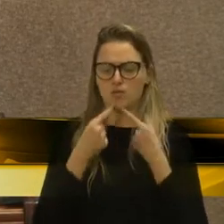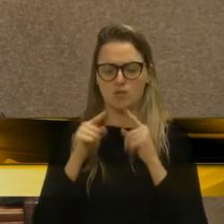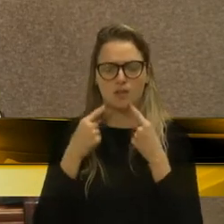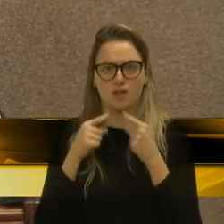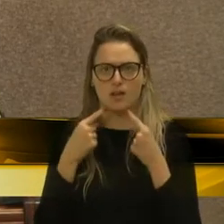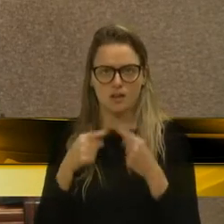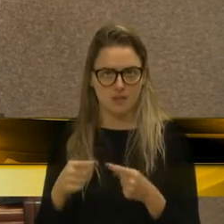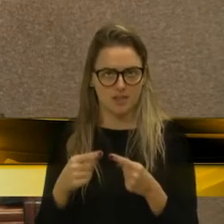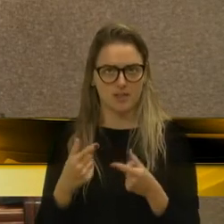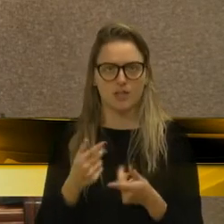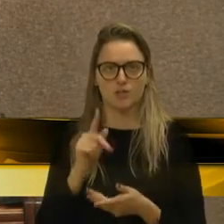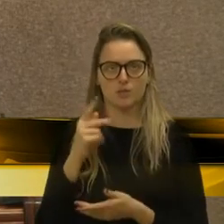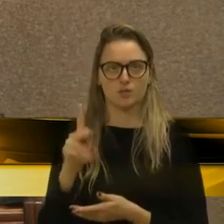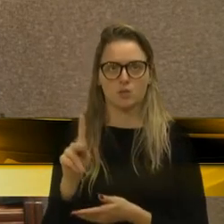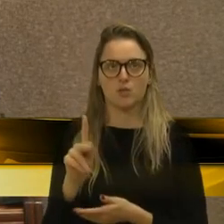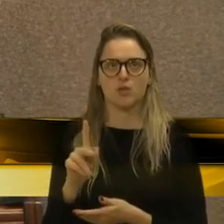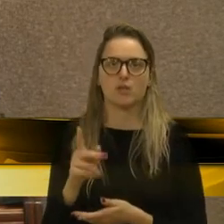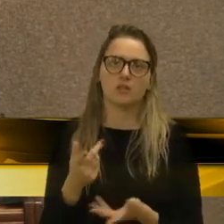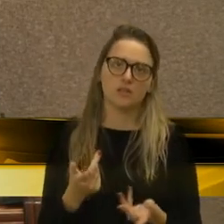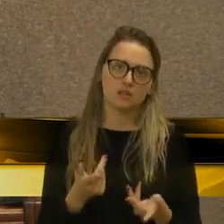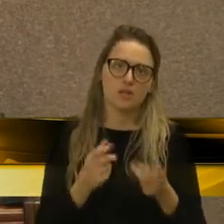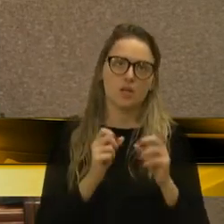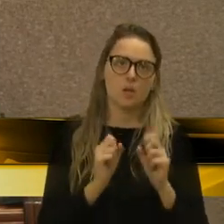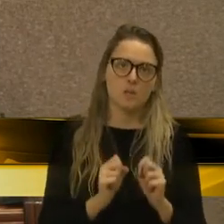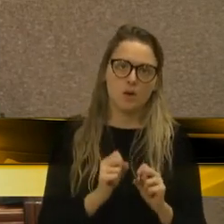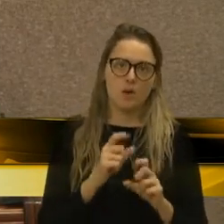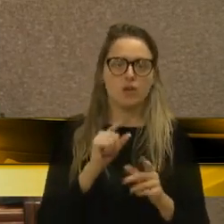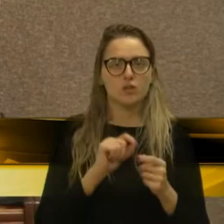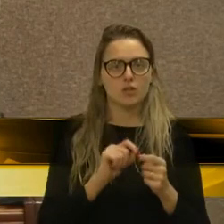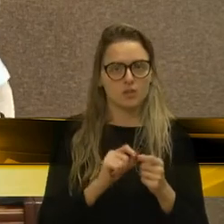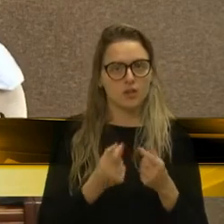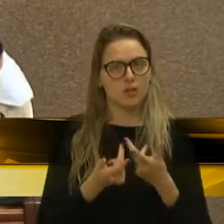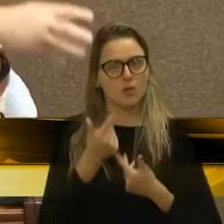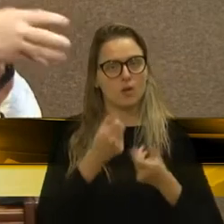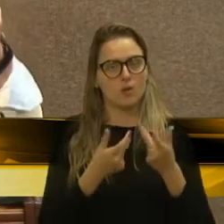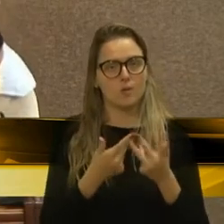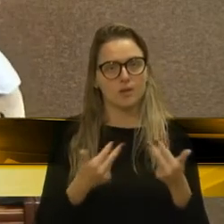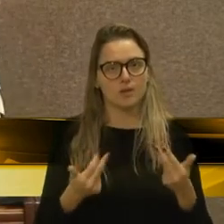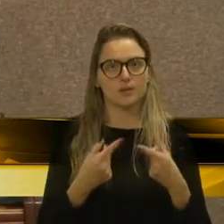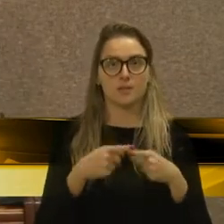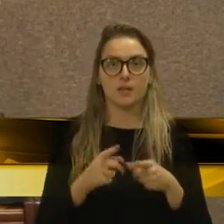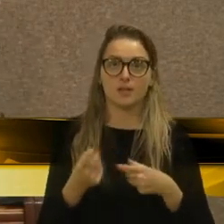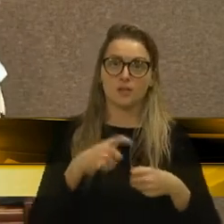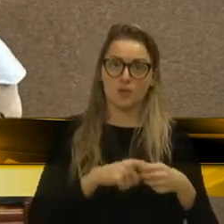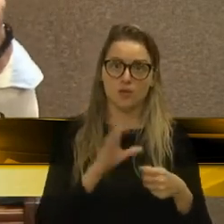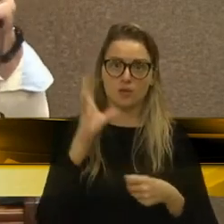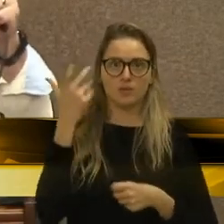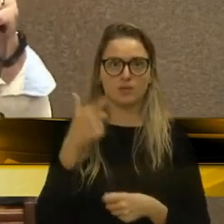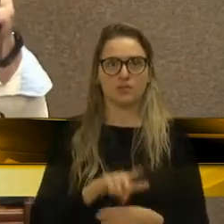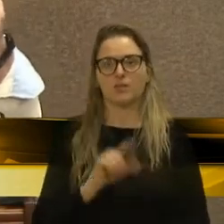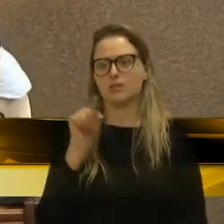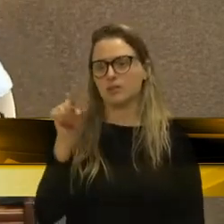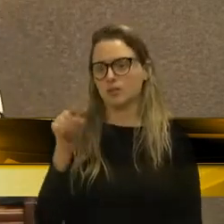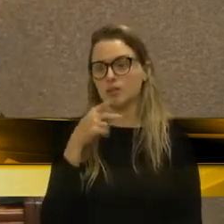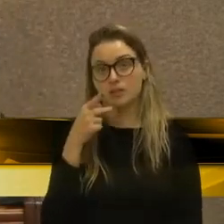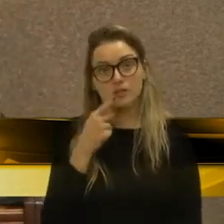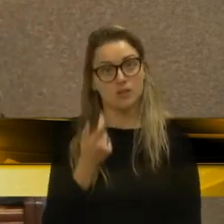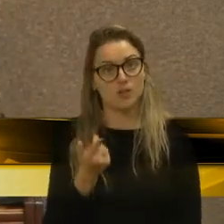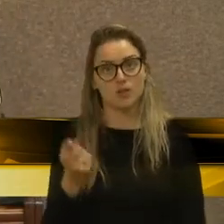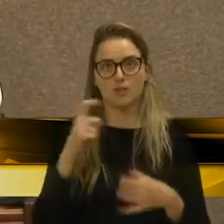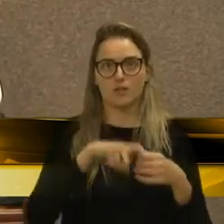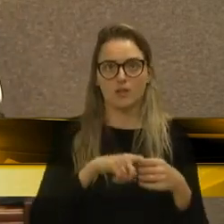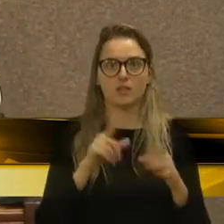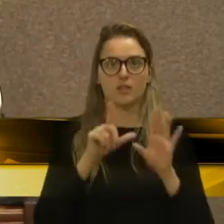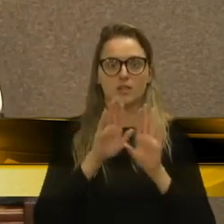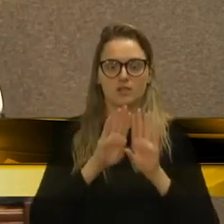pode ter se tomado algum tipo de providência, mas isso volta a acontecer. A senhora mesmo falou isso aí, que foi